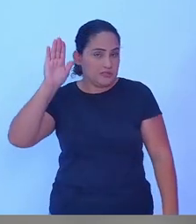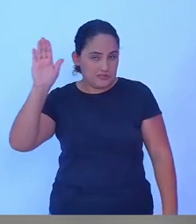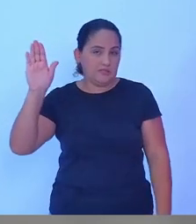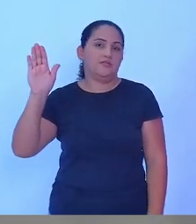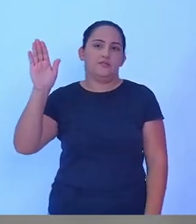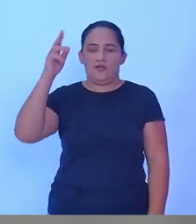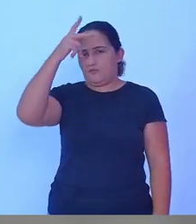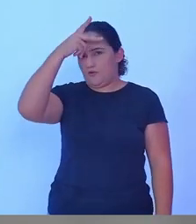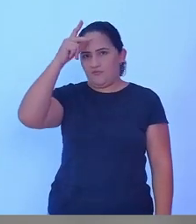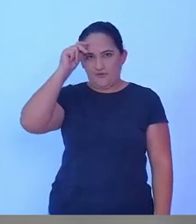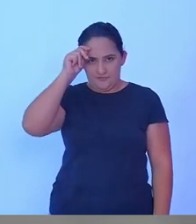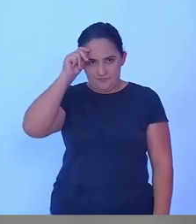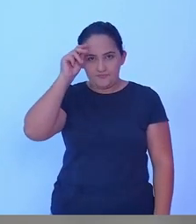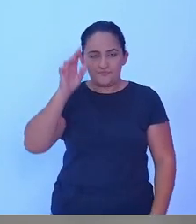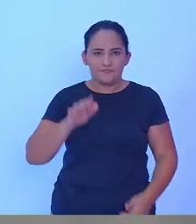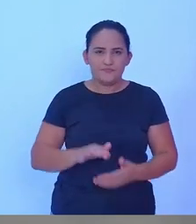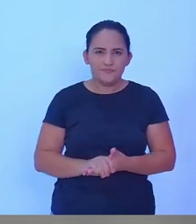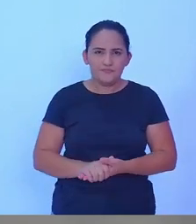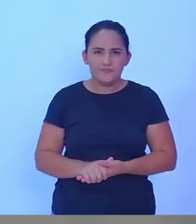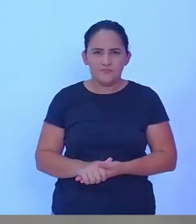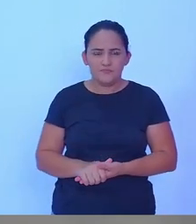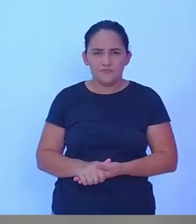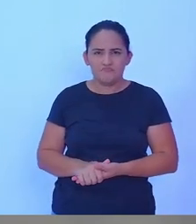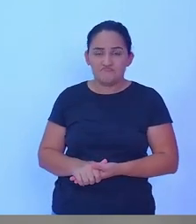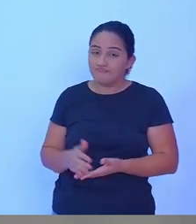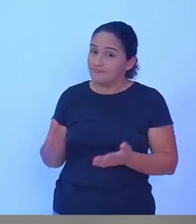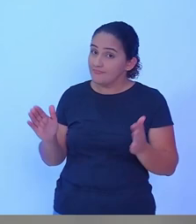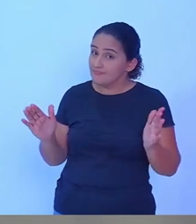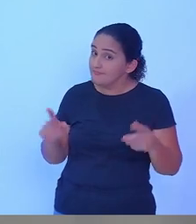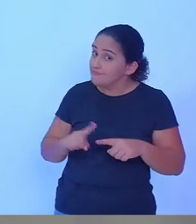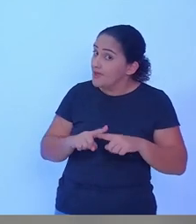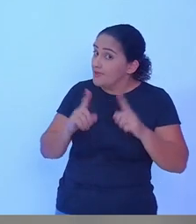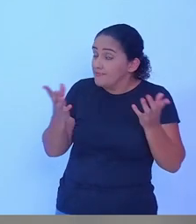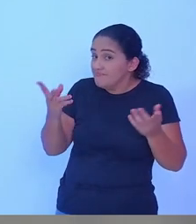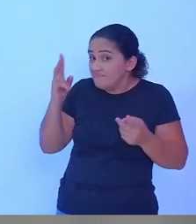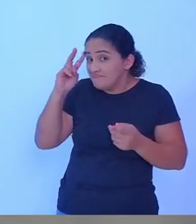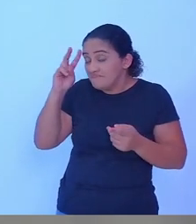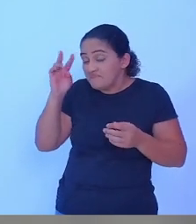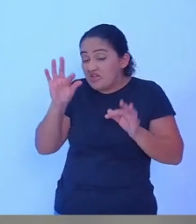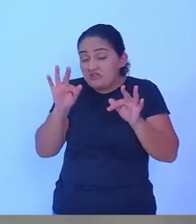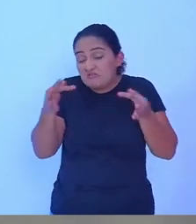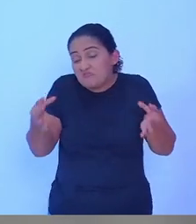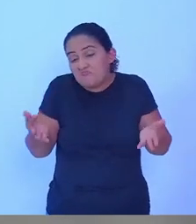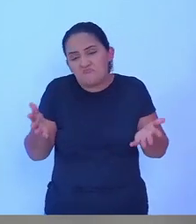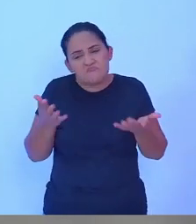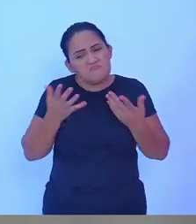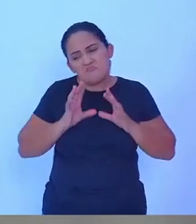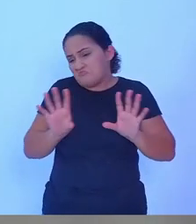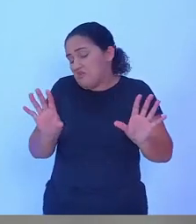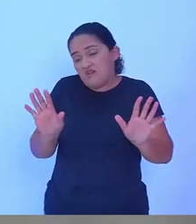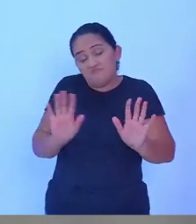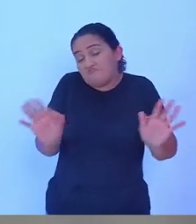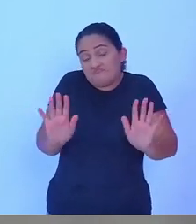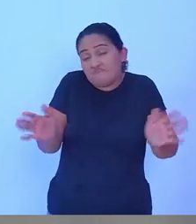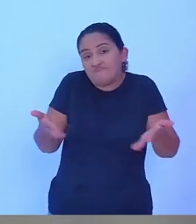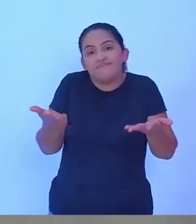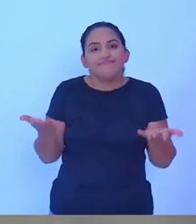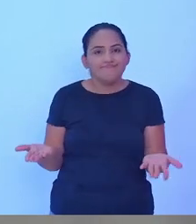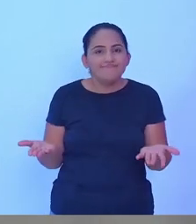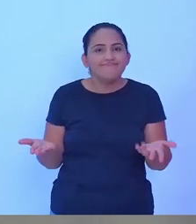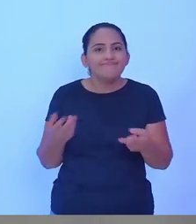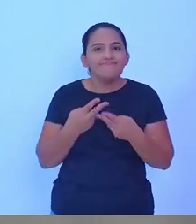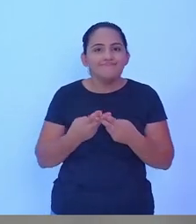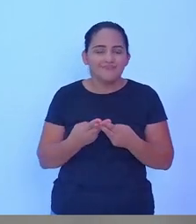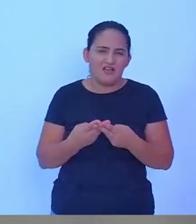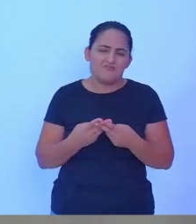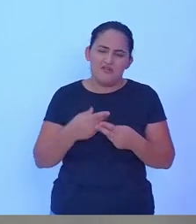de nosso município. É aquela história, eu sempre falo, muito simples. Não quer? Não quer. Quer? Quer. Tá bom. Fica em